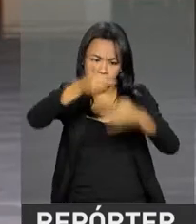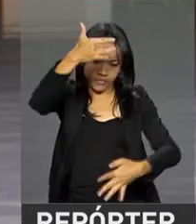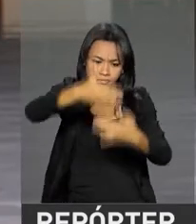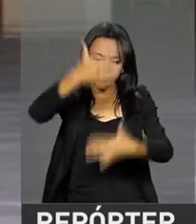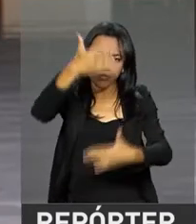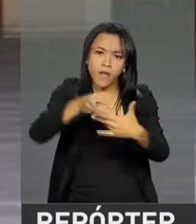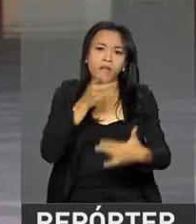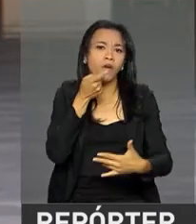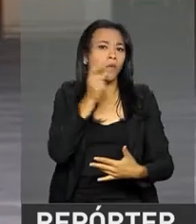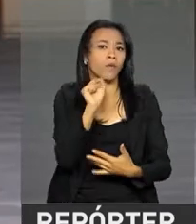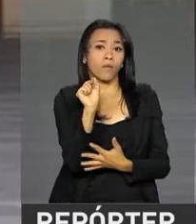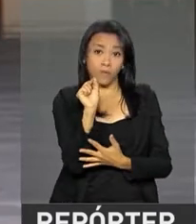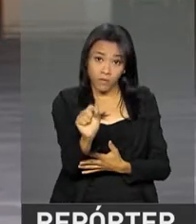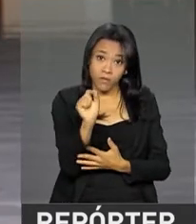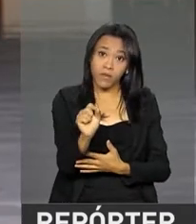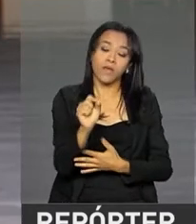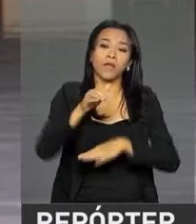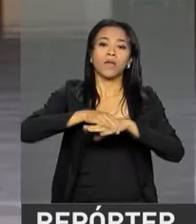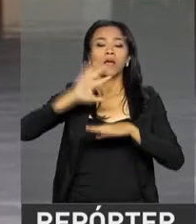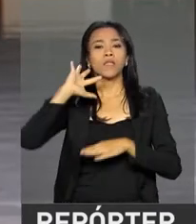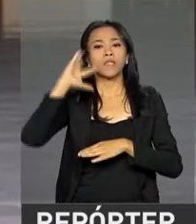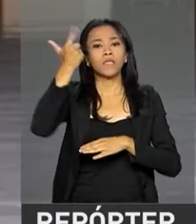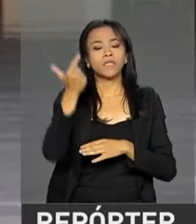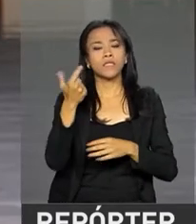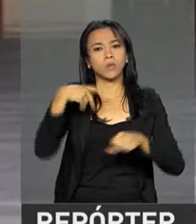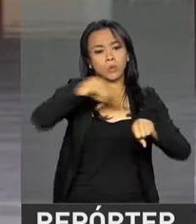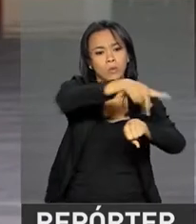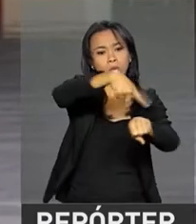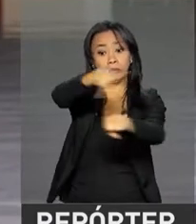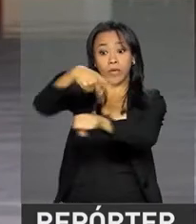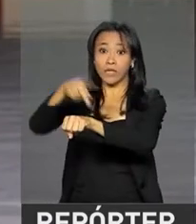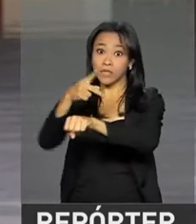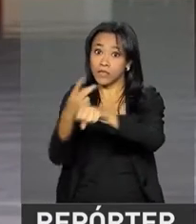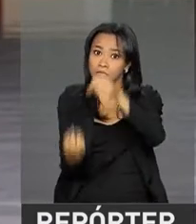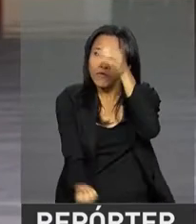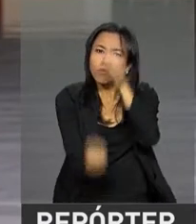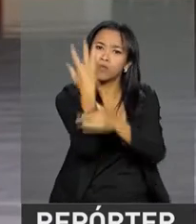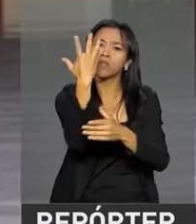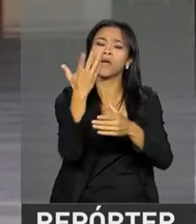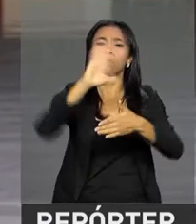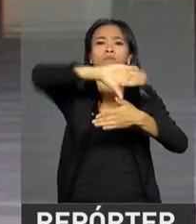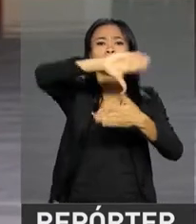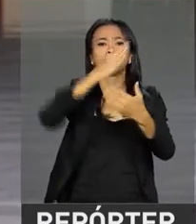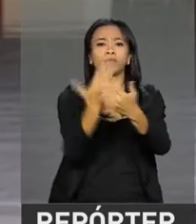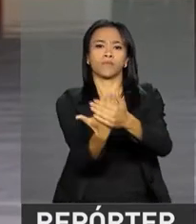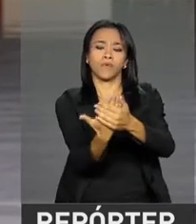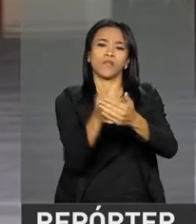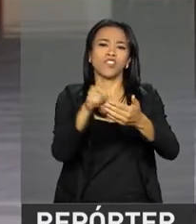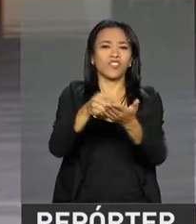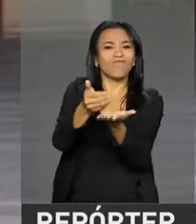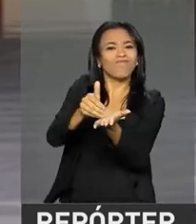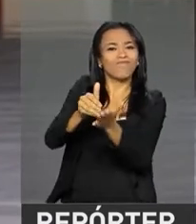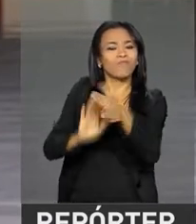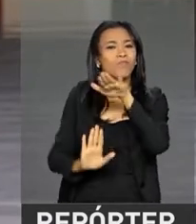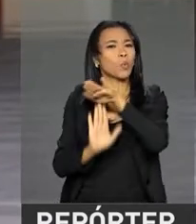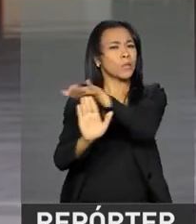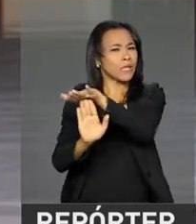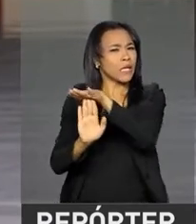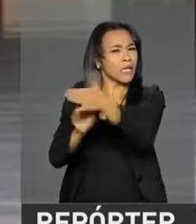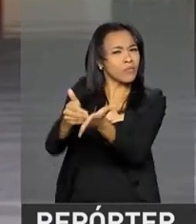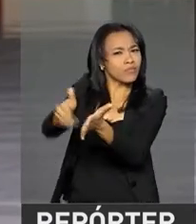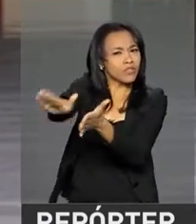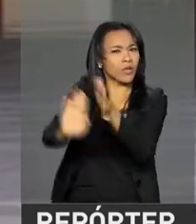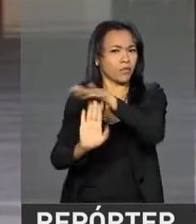Temer comentou a decisão dos países fundadores do Mercosul de suspender a Venezuela do bloco por